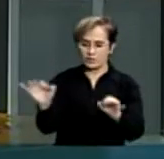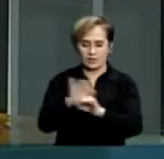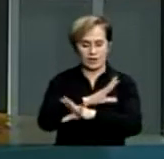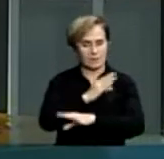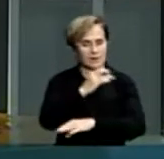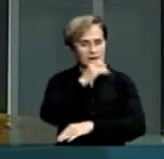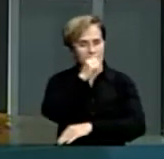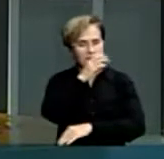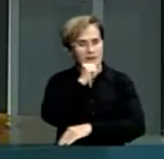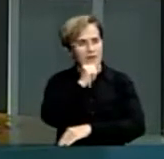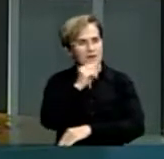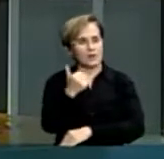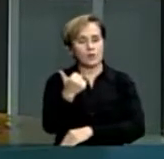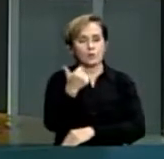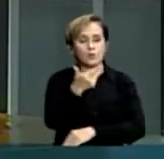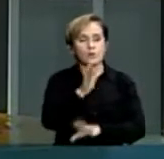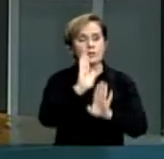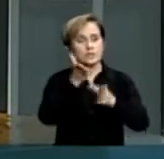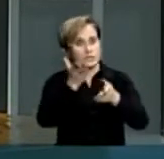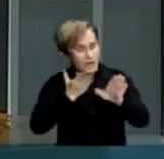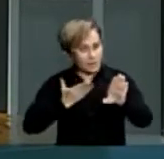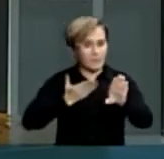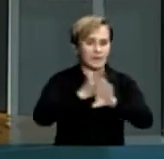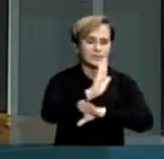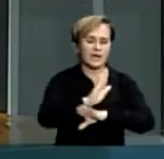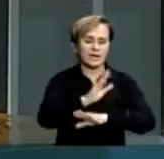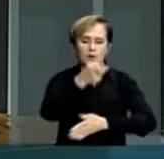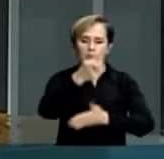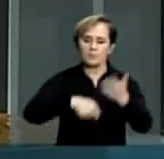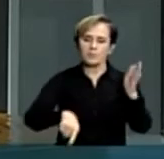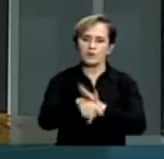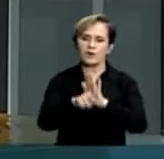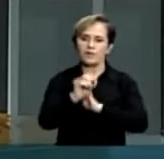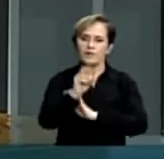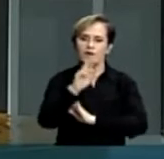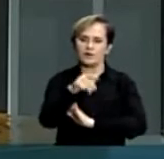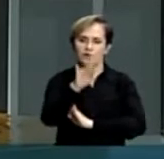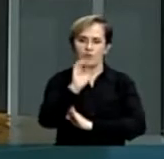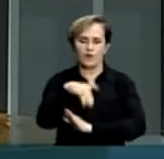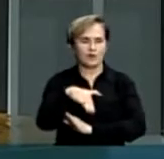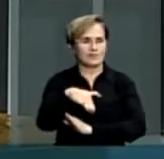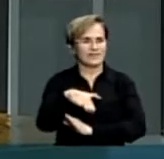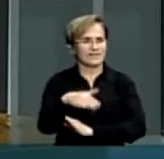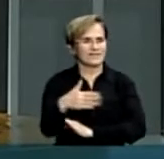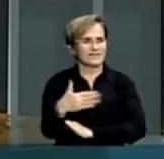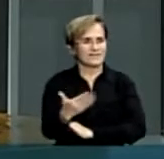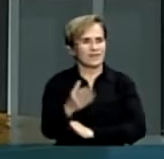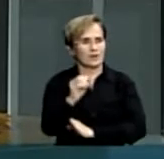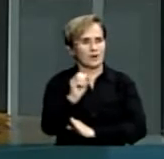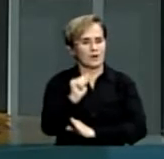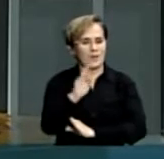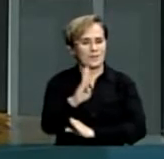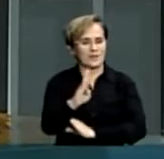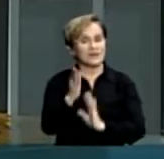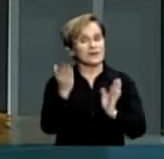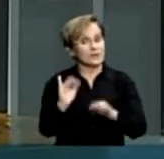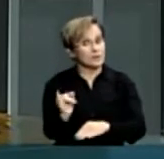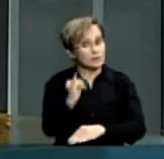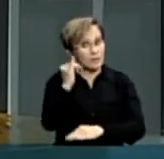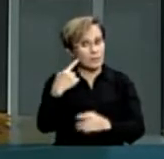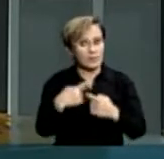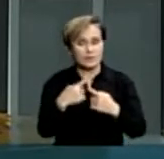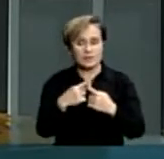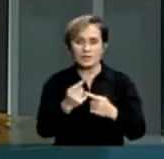12 já passaram no exame da ordem. E isso é importante reafirmar, porque teve